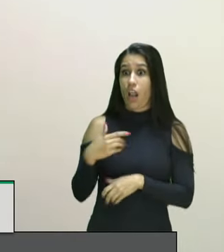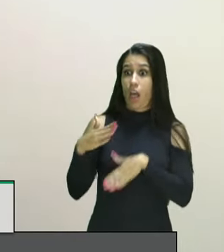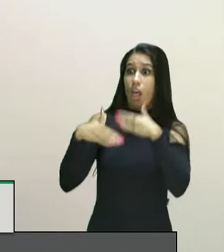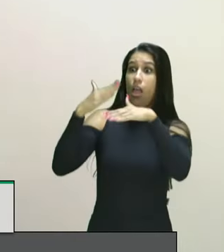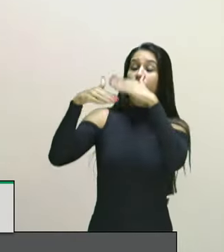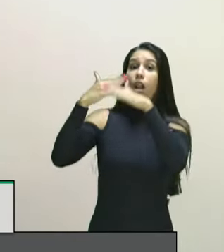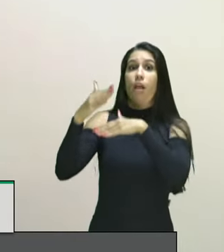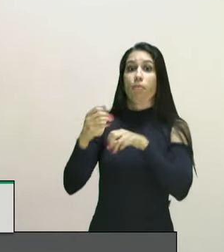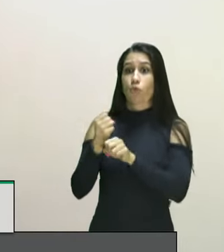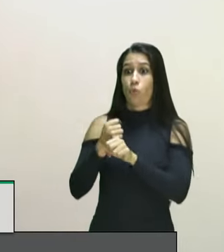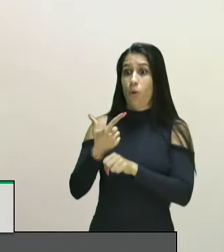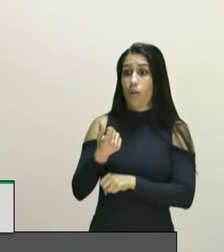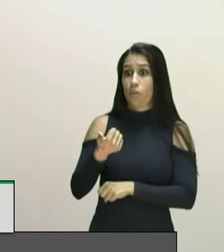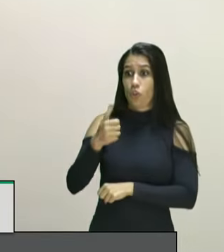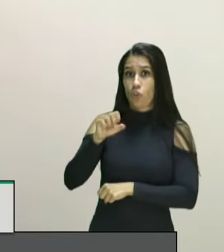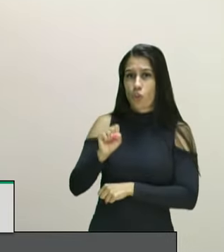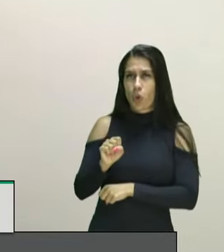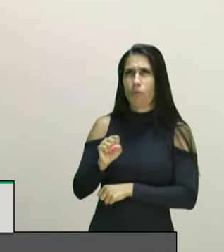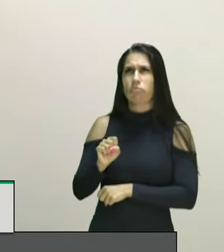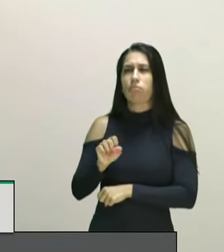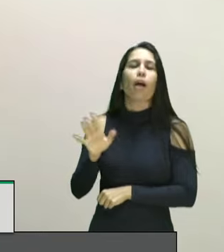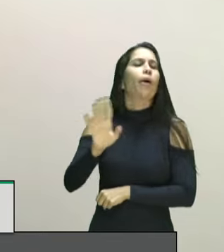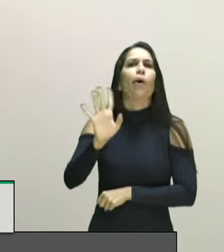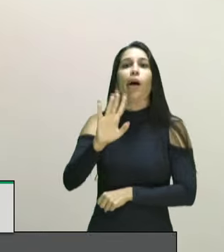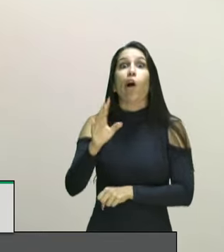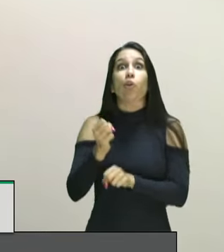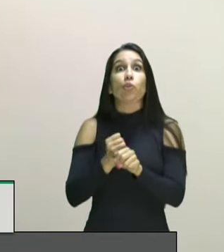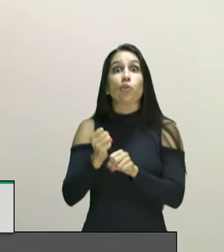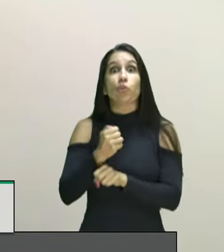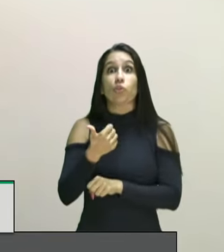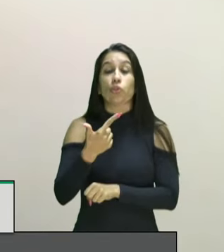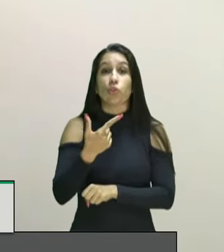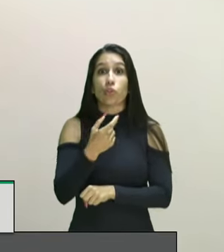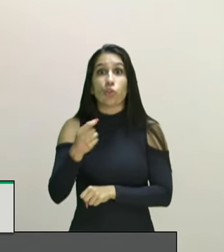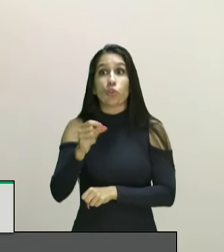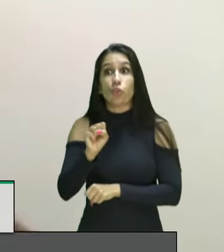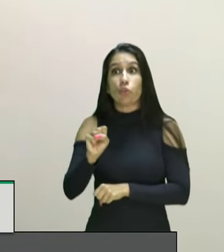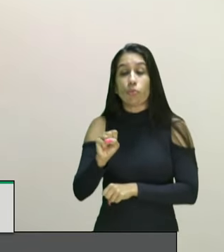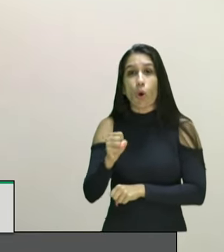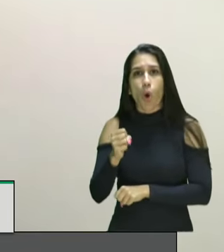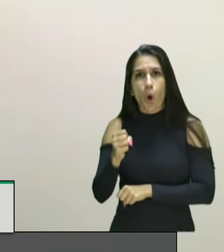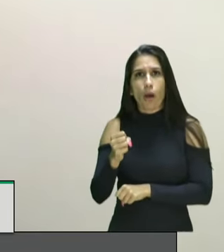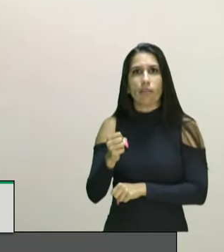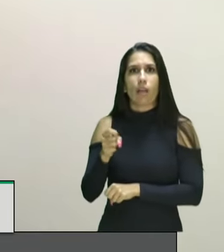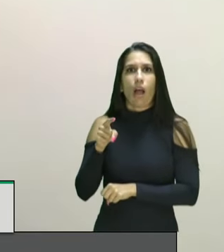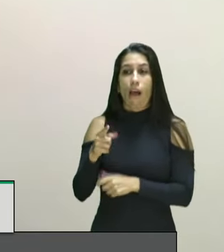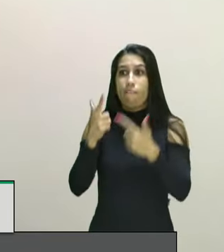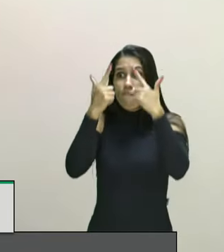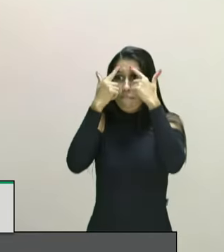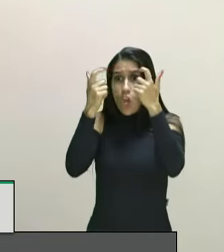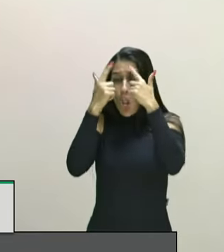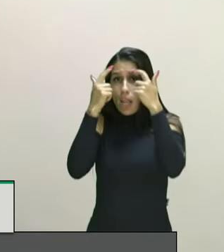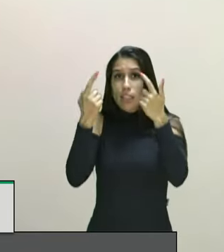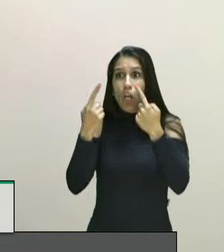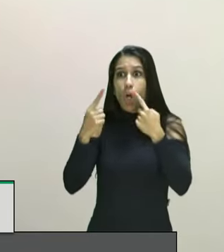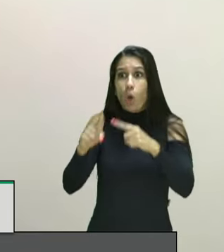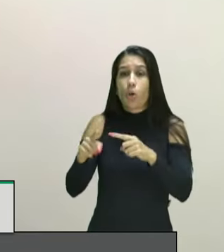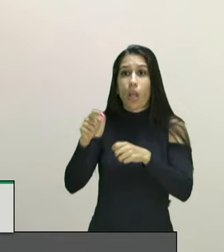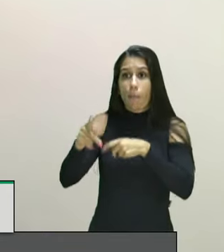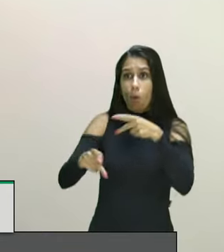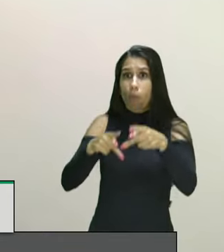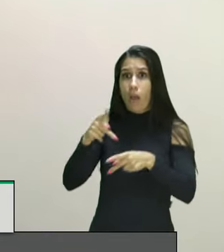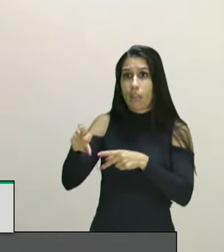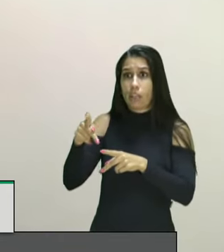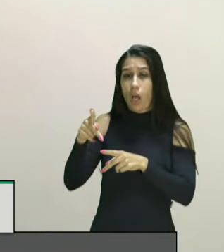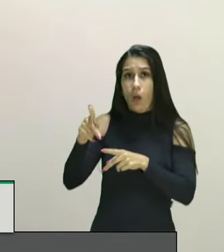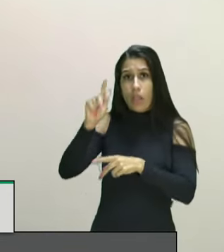ano de 2008 a 2018 ela cresceu a violência contra a população negra homicídios e violência